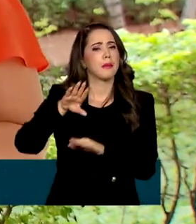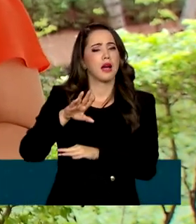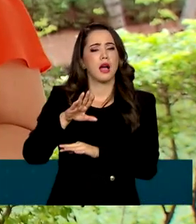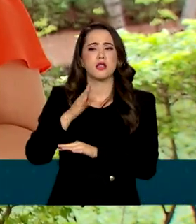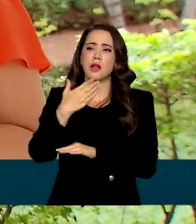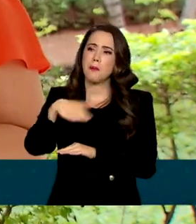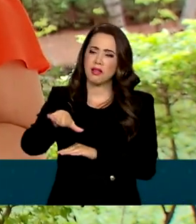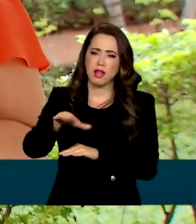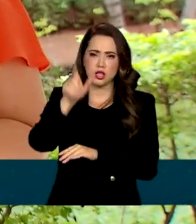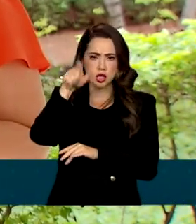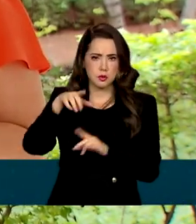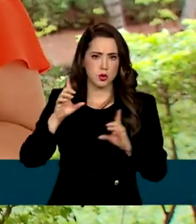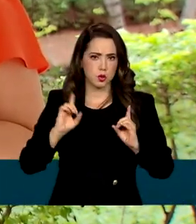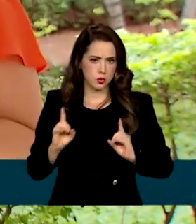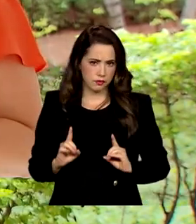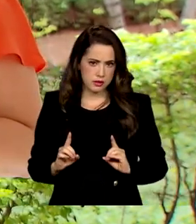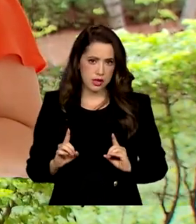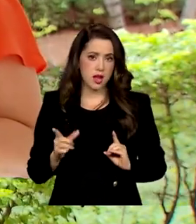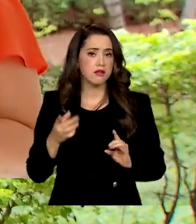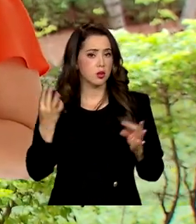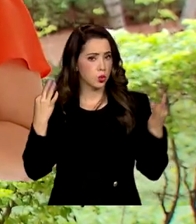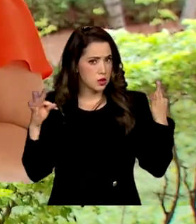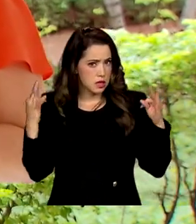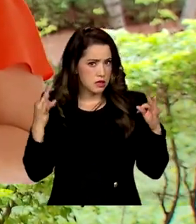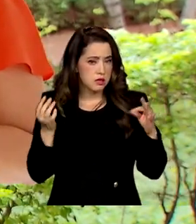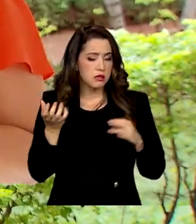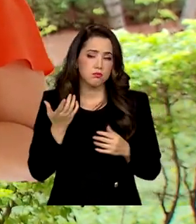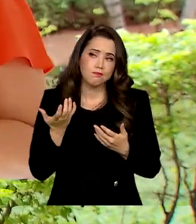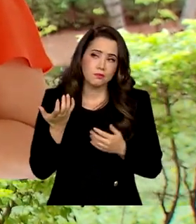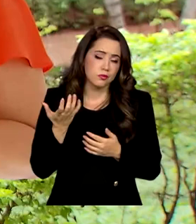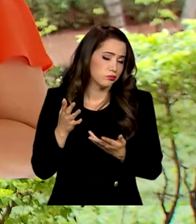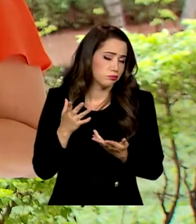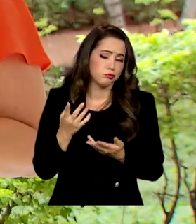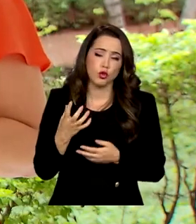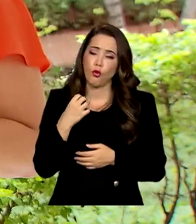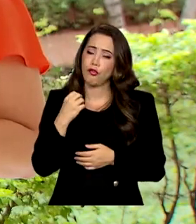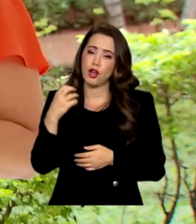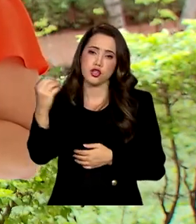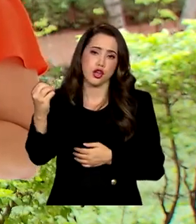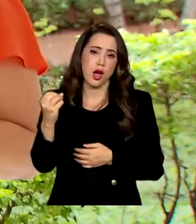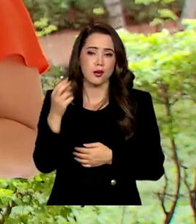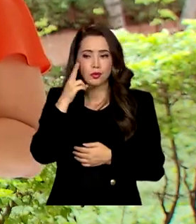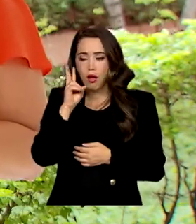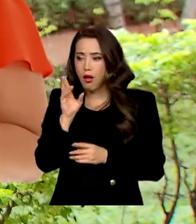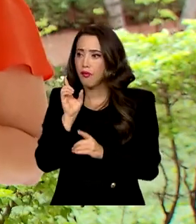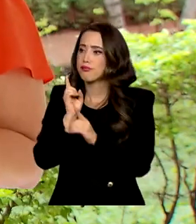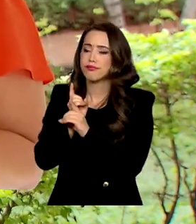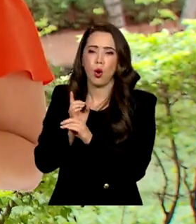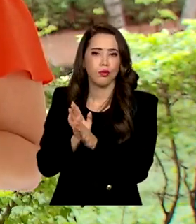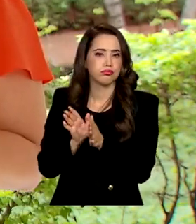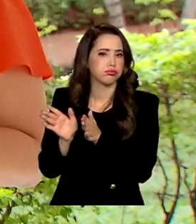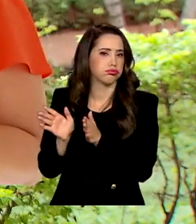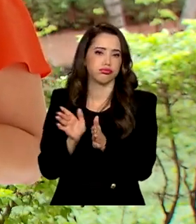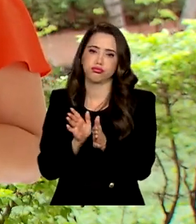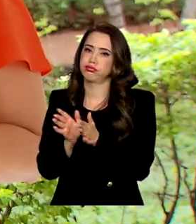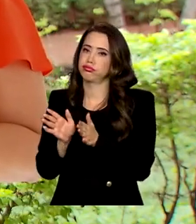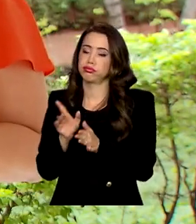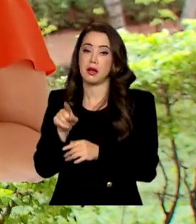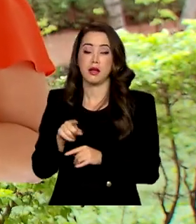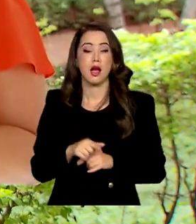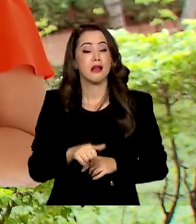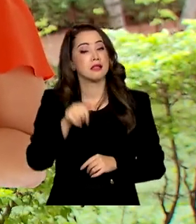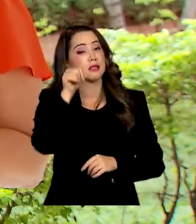turistas com deficiência deixaram de viajar para algum destino por falta de acessibilidade. De acordo com o estudo, as